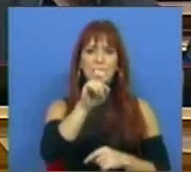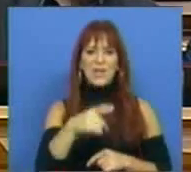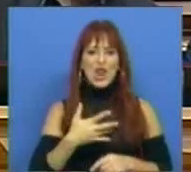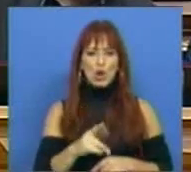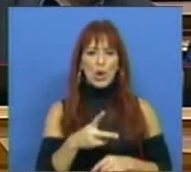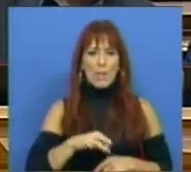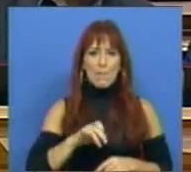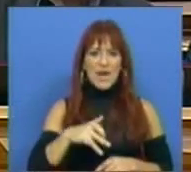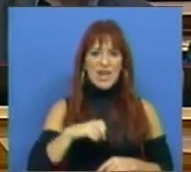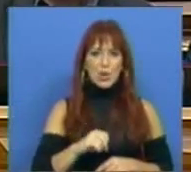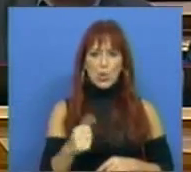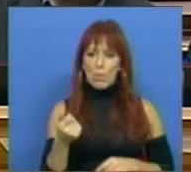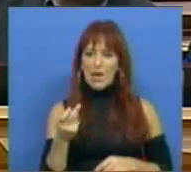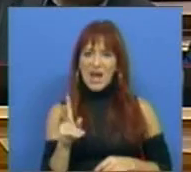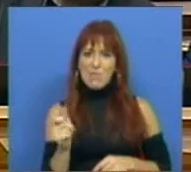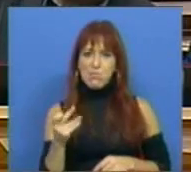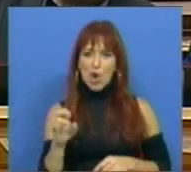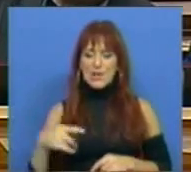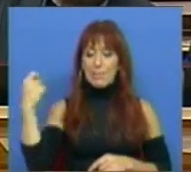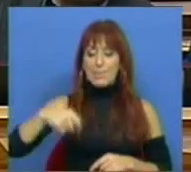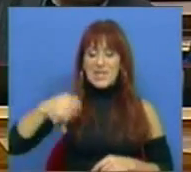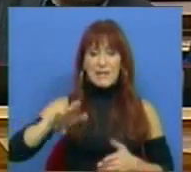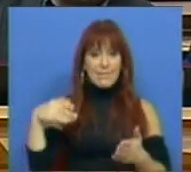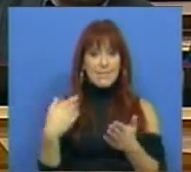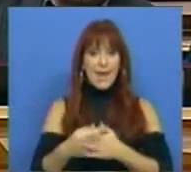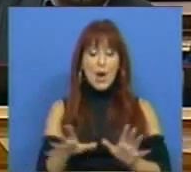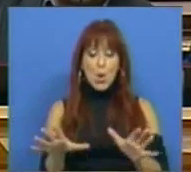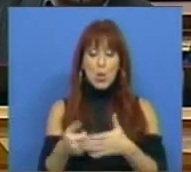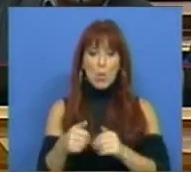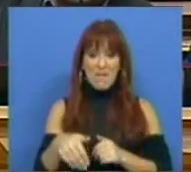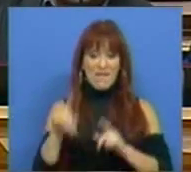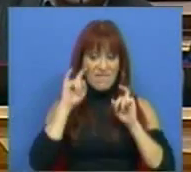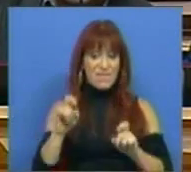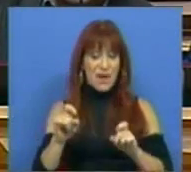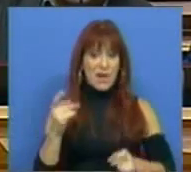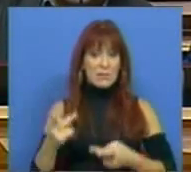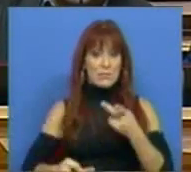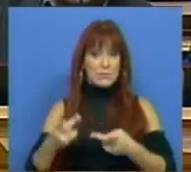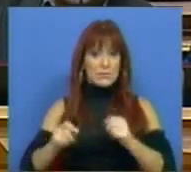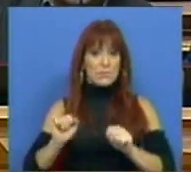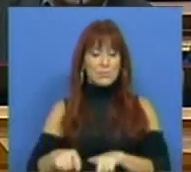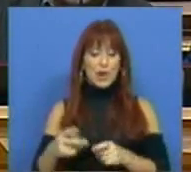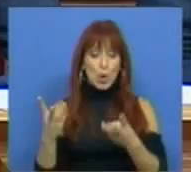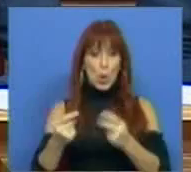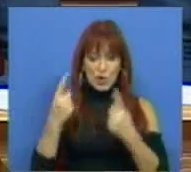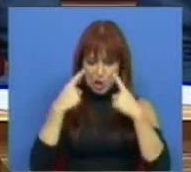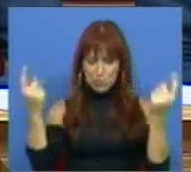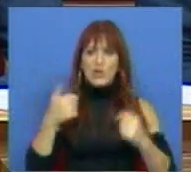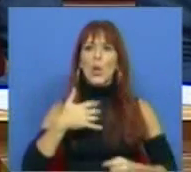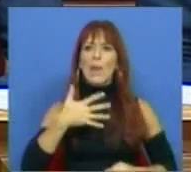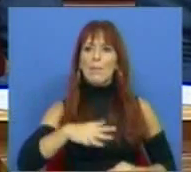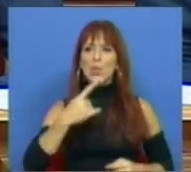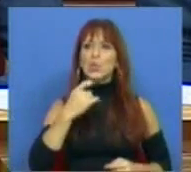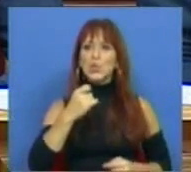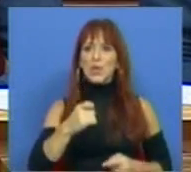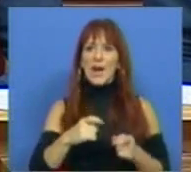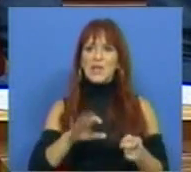do Dr. Pinto Barbosa para a presidência do grupo que vai fiscalizar as contas públicas. Queria-lhe perguntar, Sr.